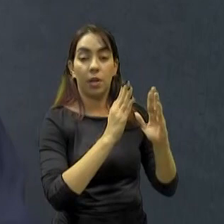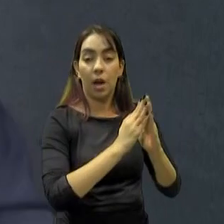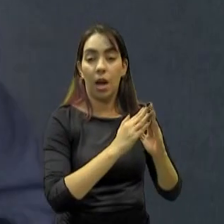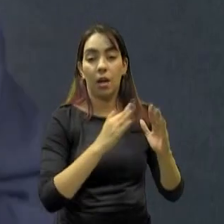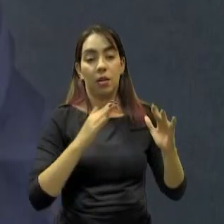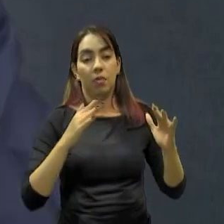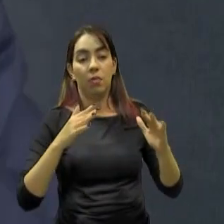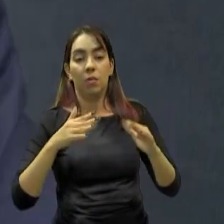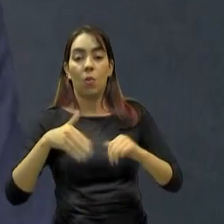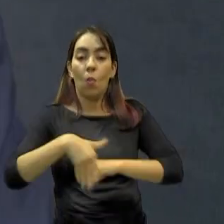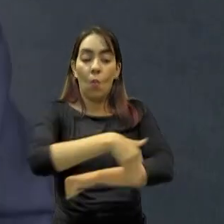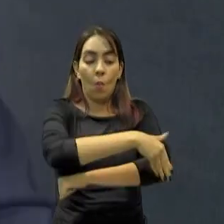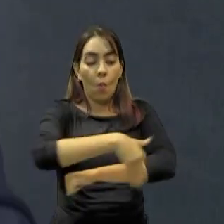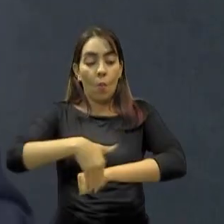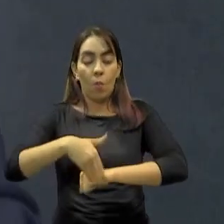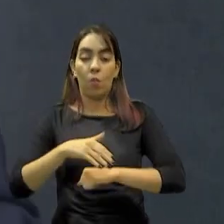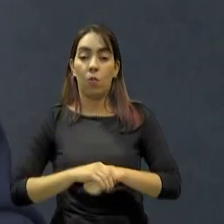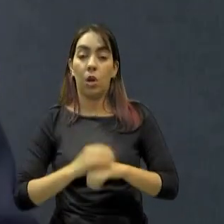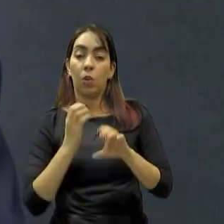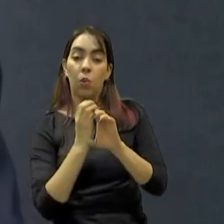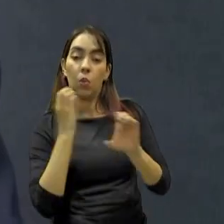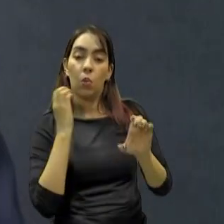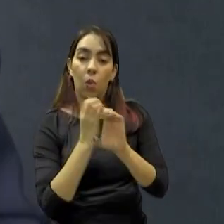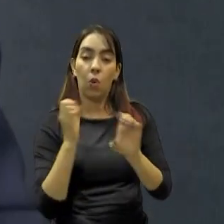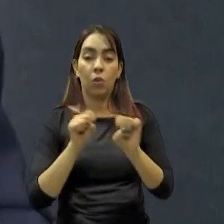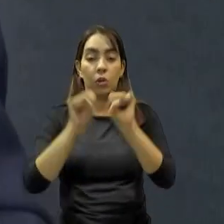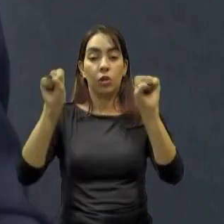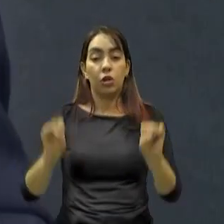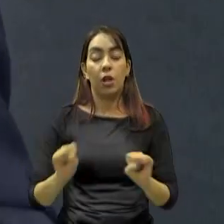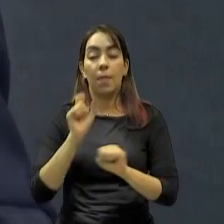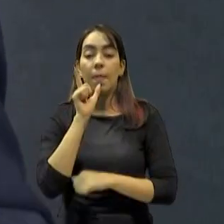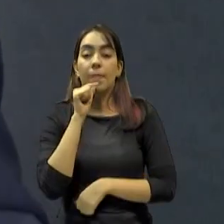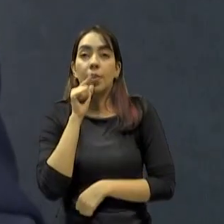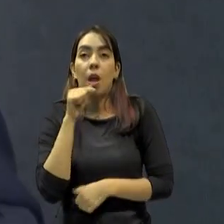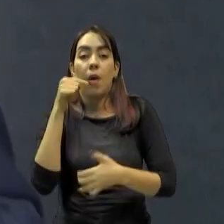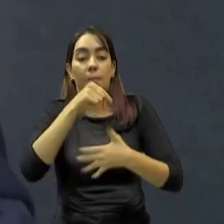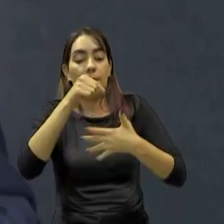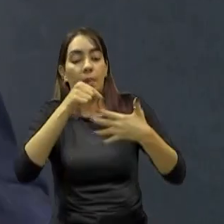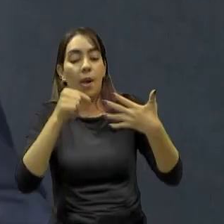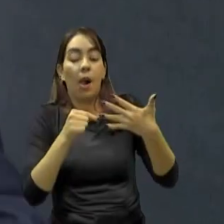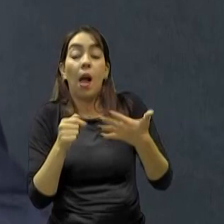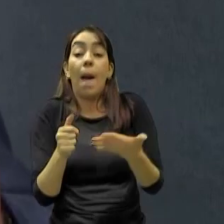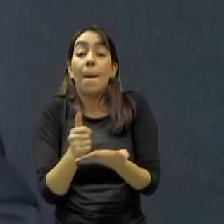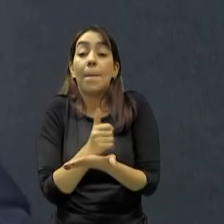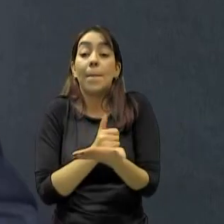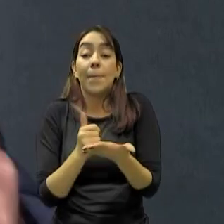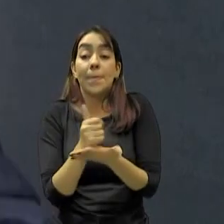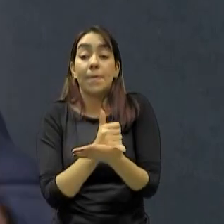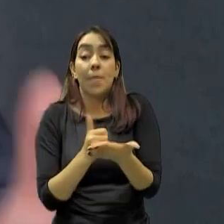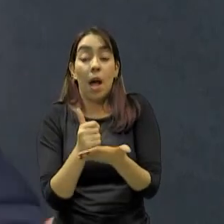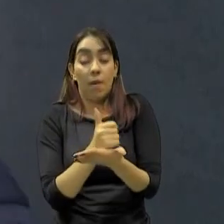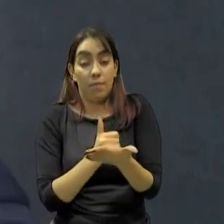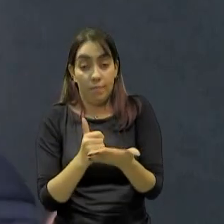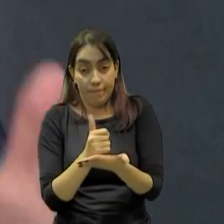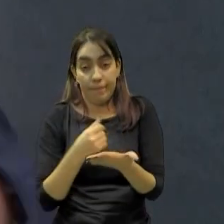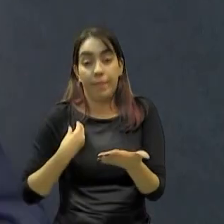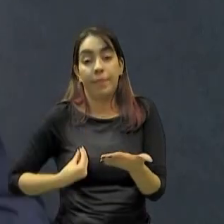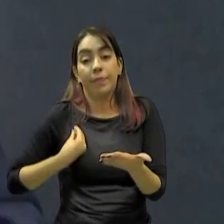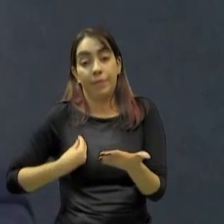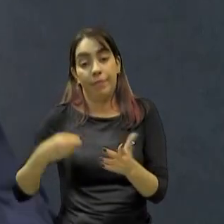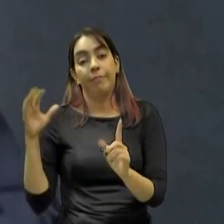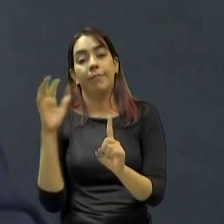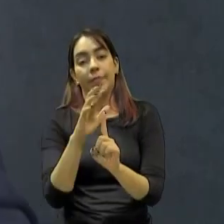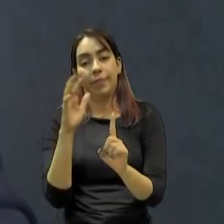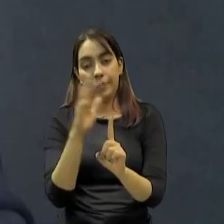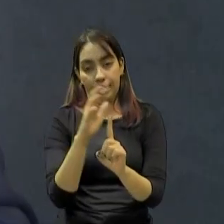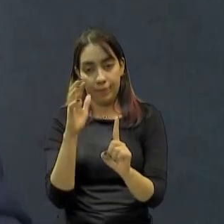para o esgotamento sanitário, para o sistema de abastecimento d'água. Então, coisas que afetam diretamente na vida das pessoas e que com